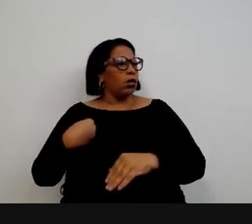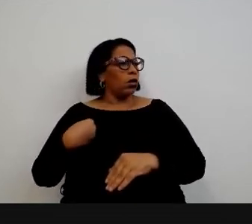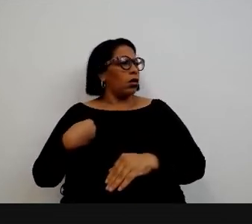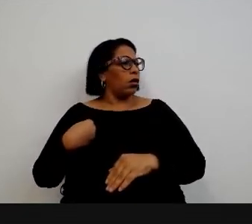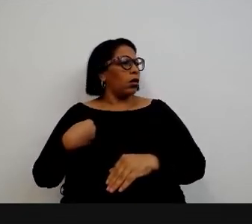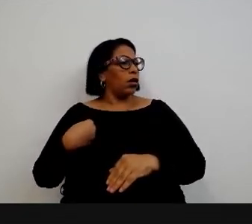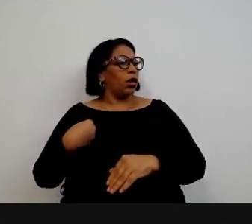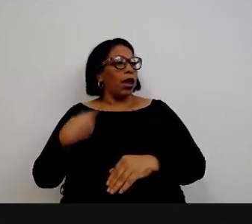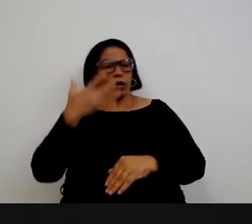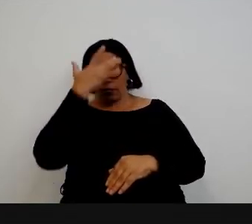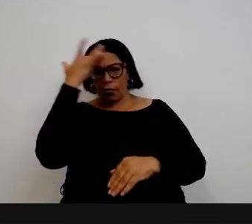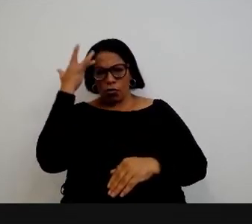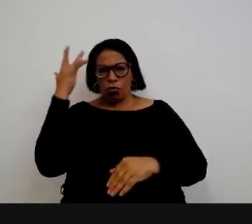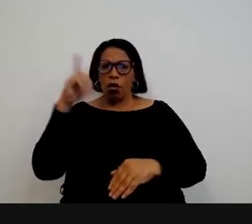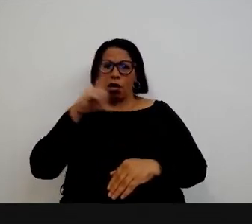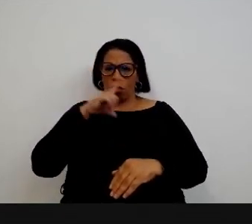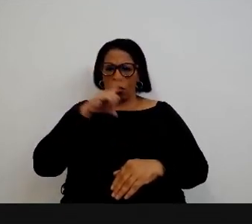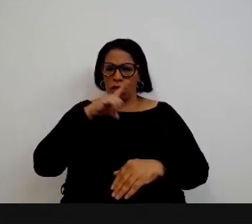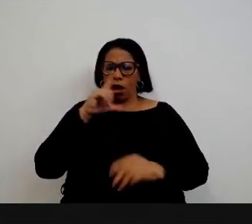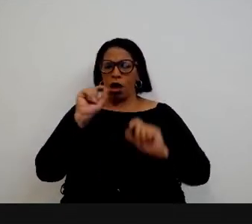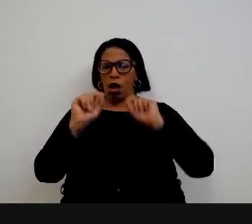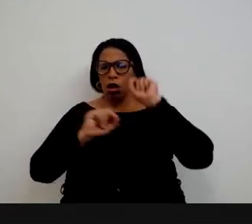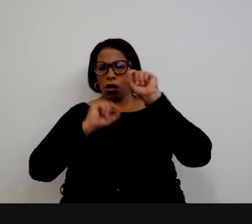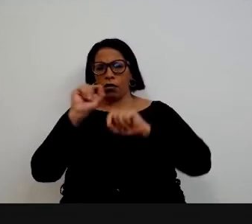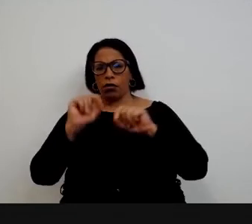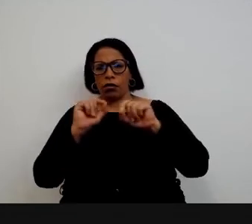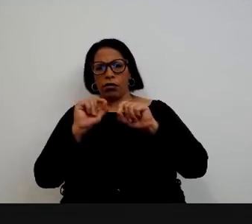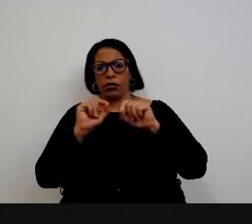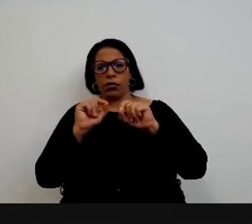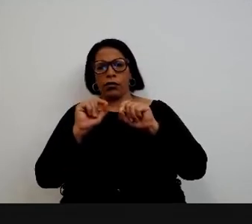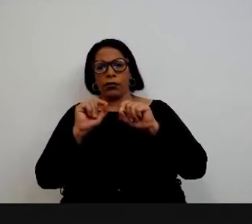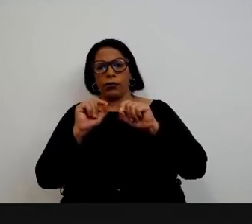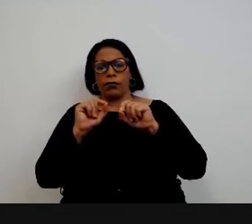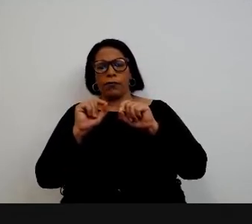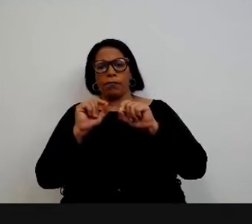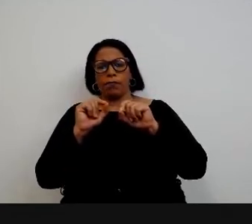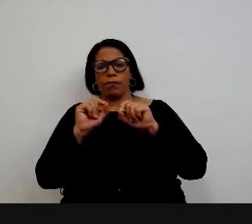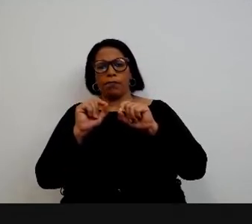perguntas que a plateia gostaria de fazer tem um formuláriozinho?